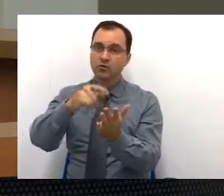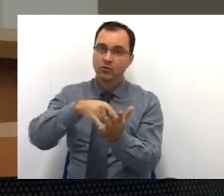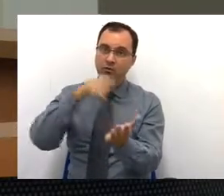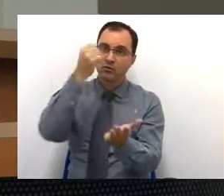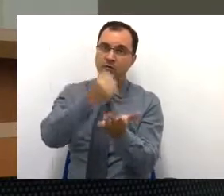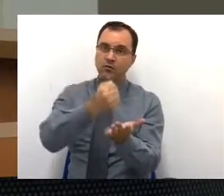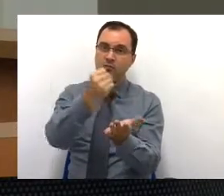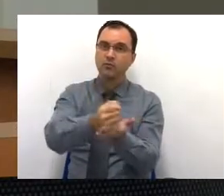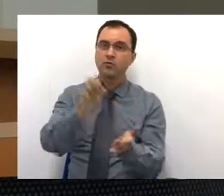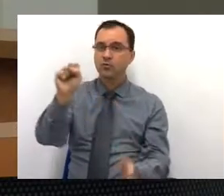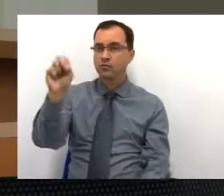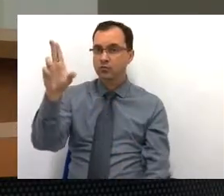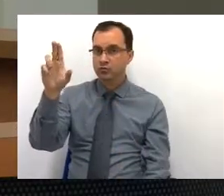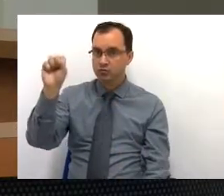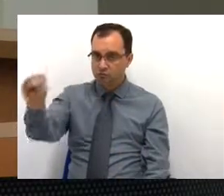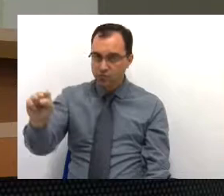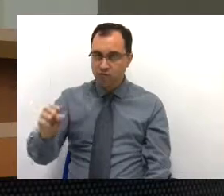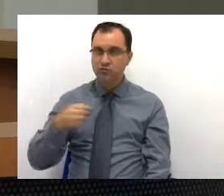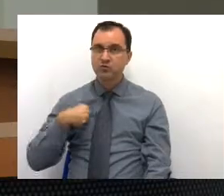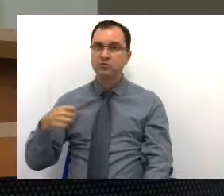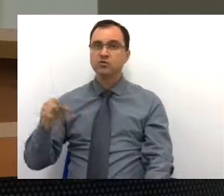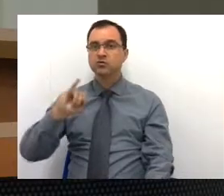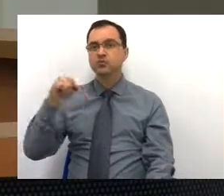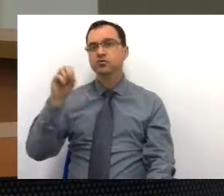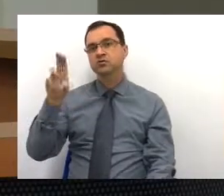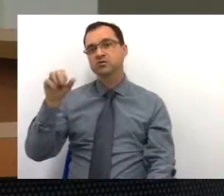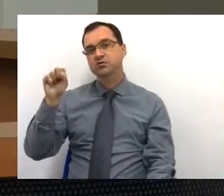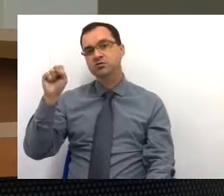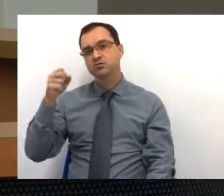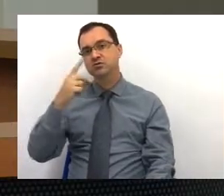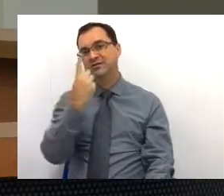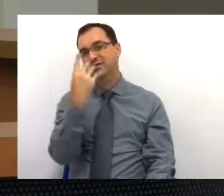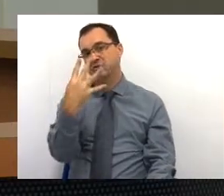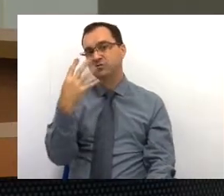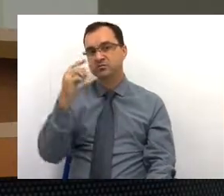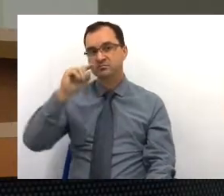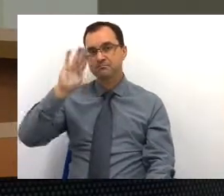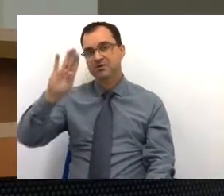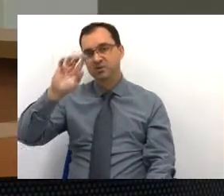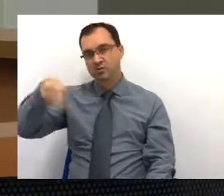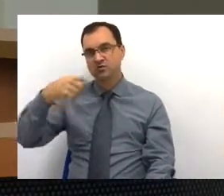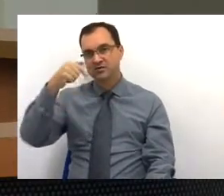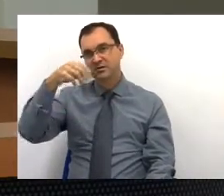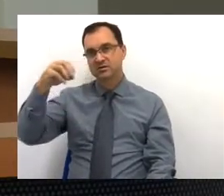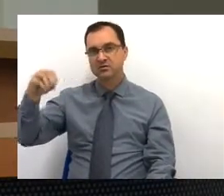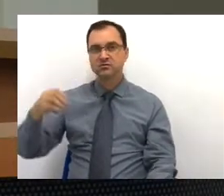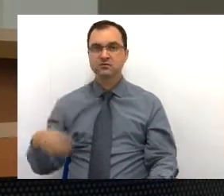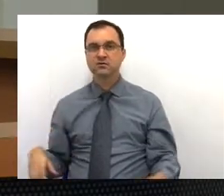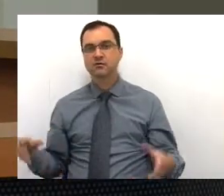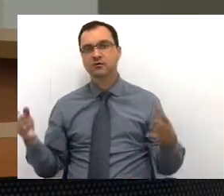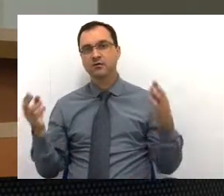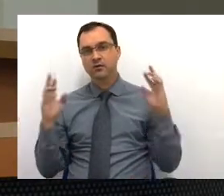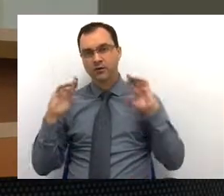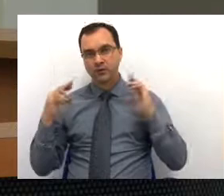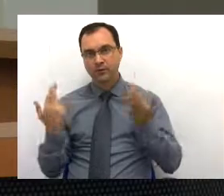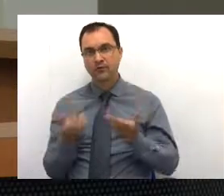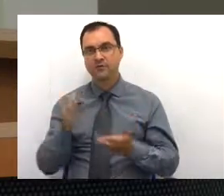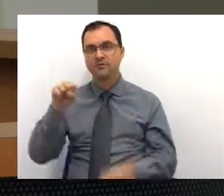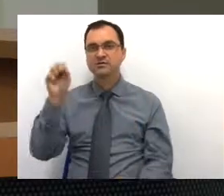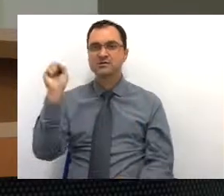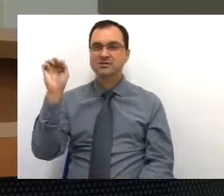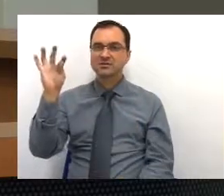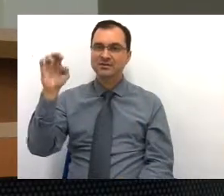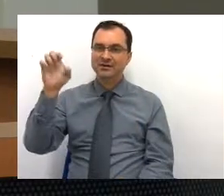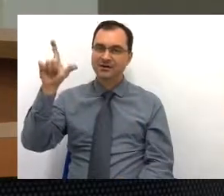temos a Associação Beneficente Jesus e José Maria, 14 milhões e 700. Congregação das Filhas de Nossa Senhora Estela Mares,